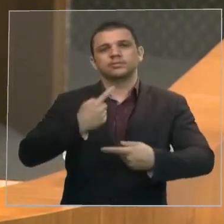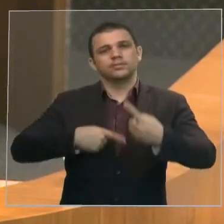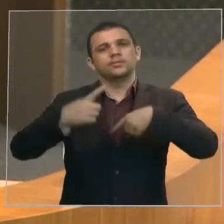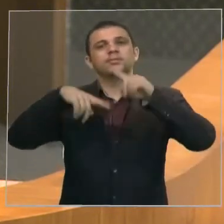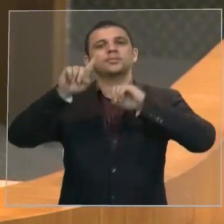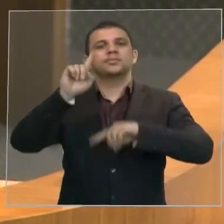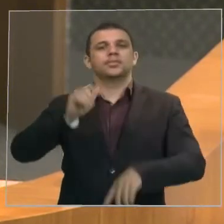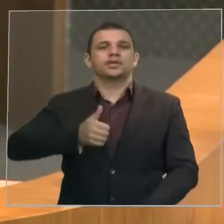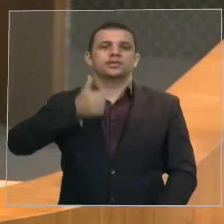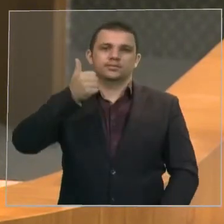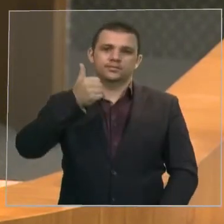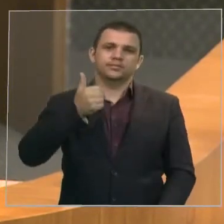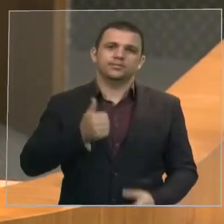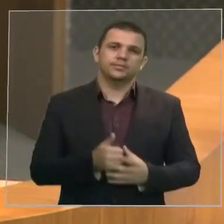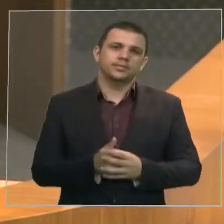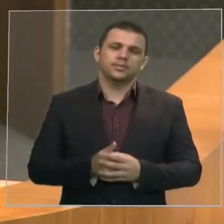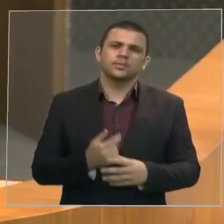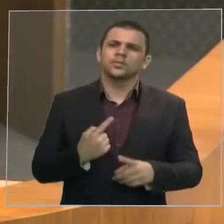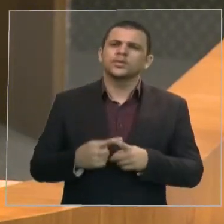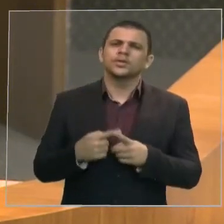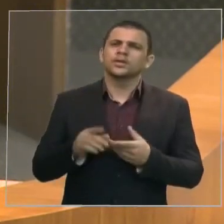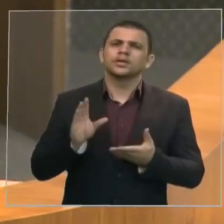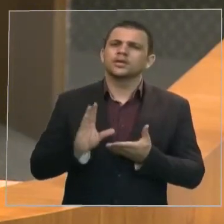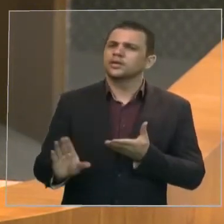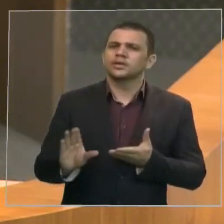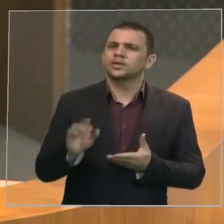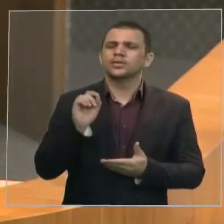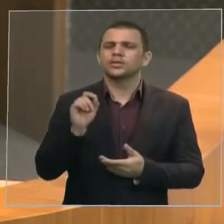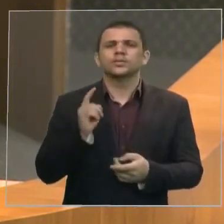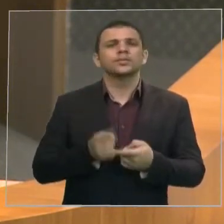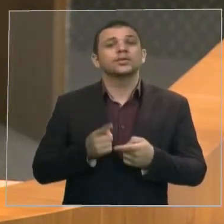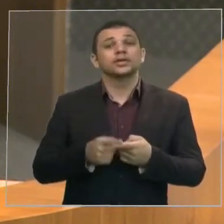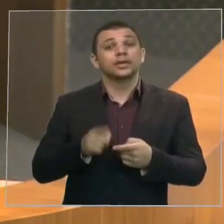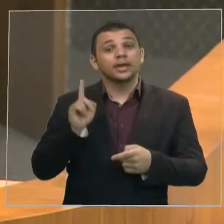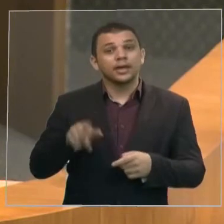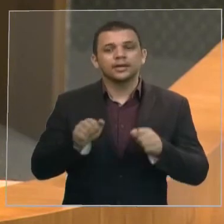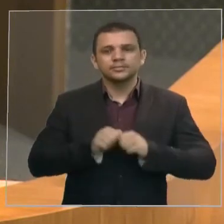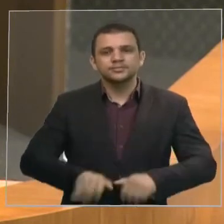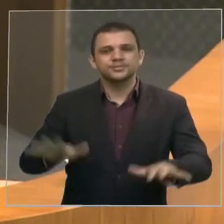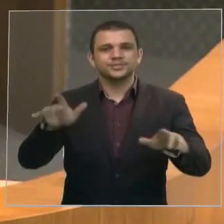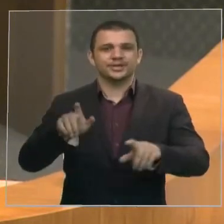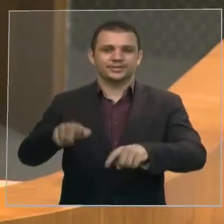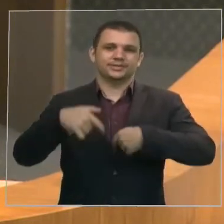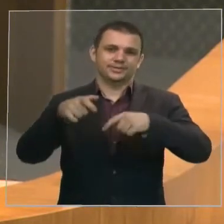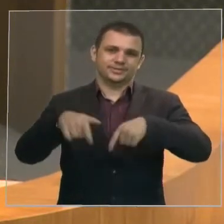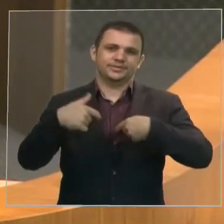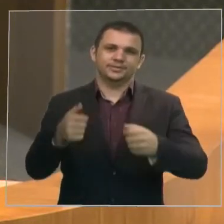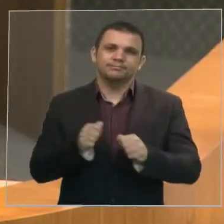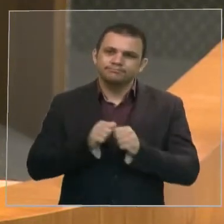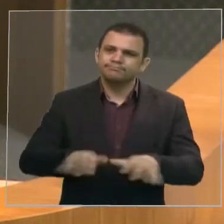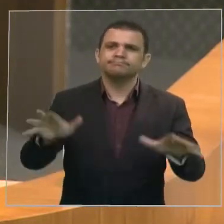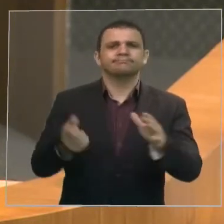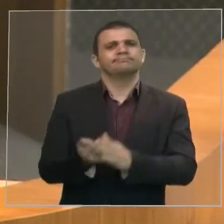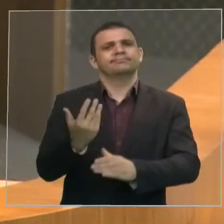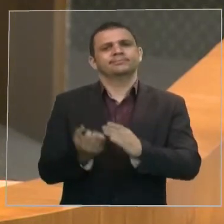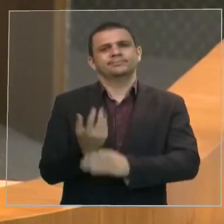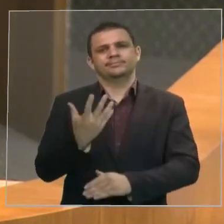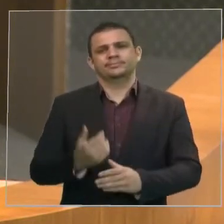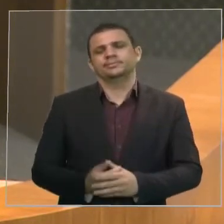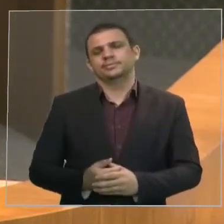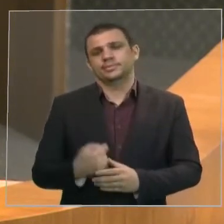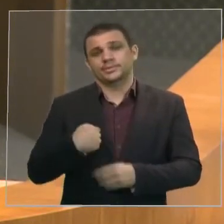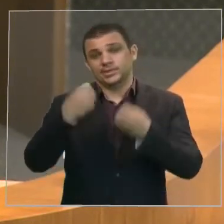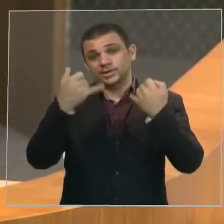é investimento? Porque nós estamos falando de escoamento de produção. E foi o que eu destaquei, como também destaquei, a questão da